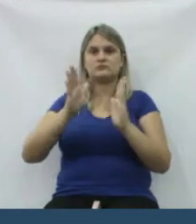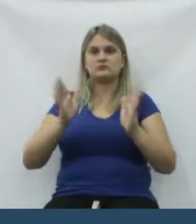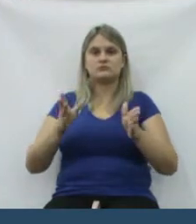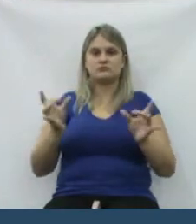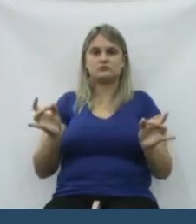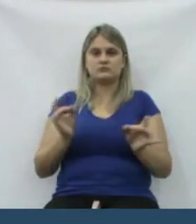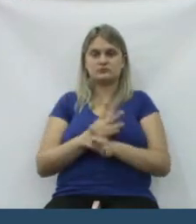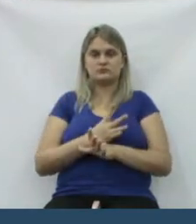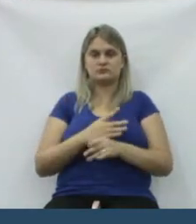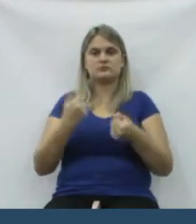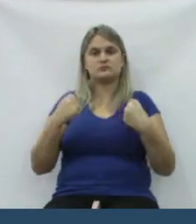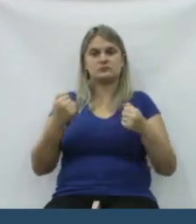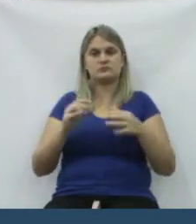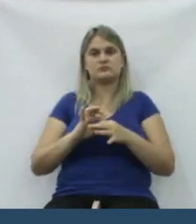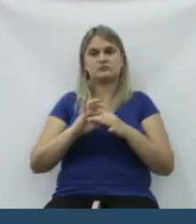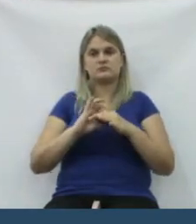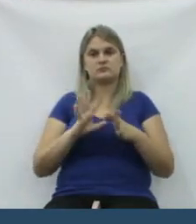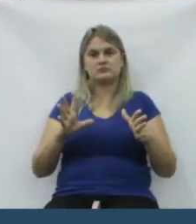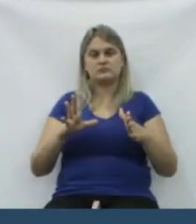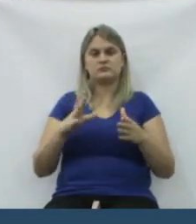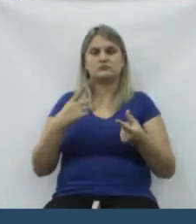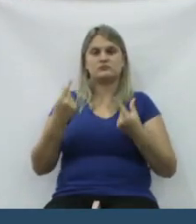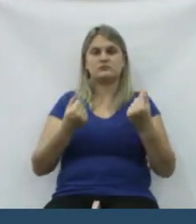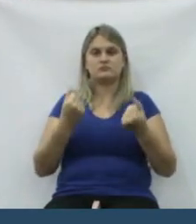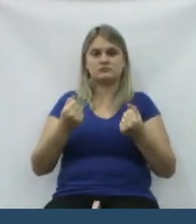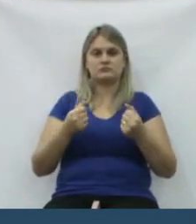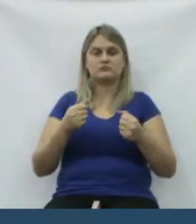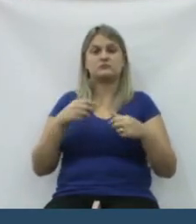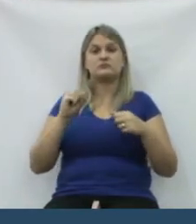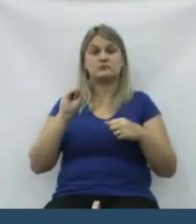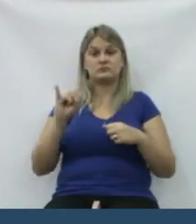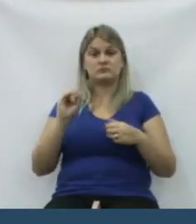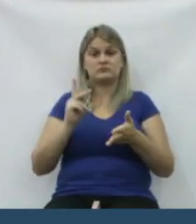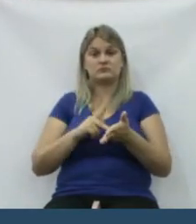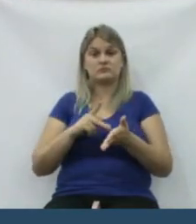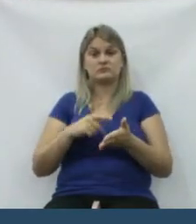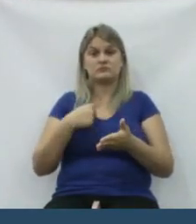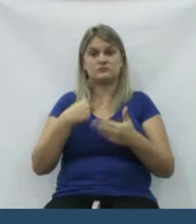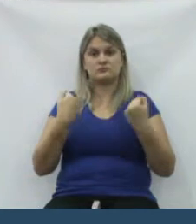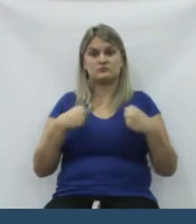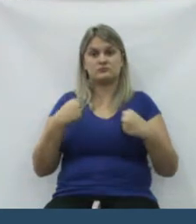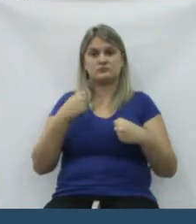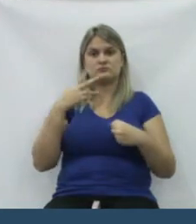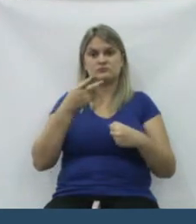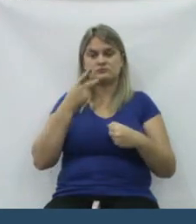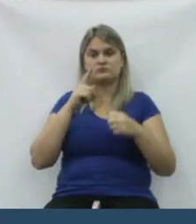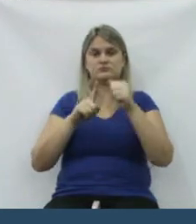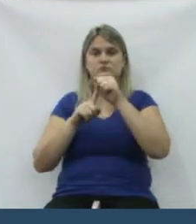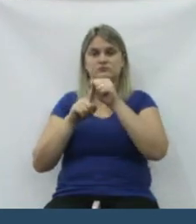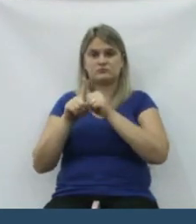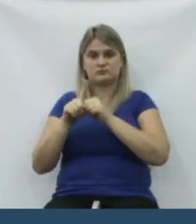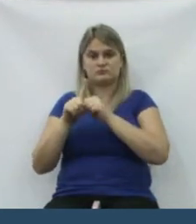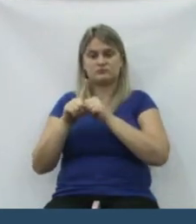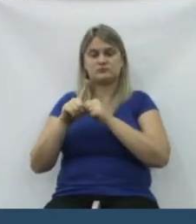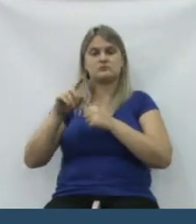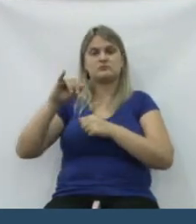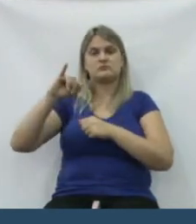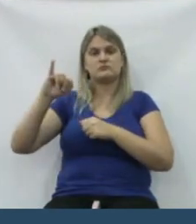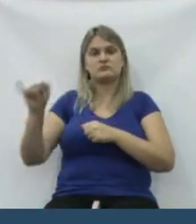estava com o problema para a liberação da verba. E quando é verdade, tem que falar. Em janeiro,